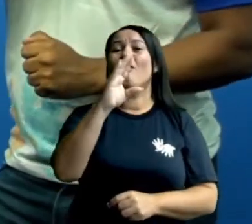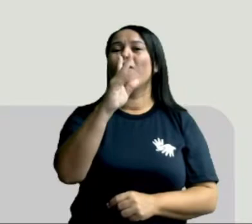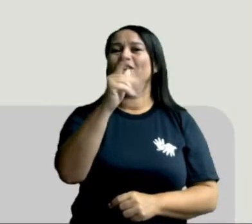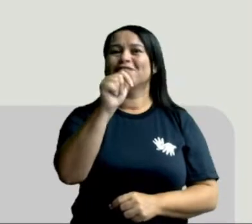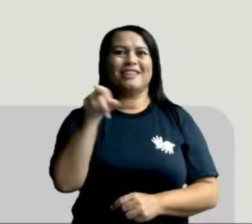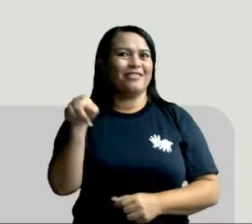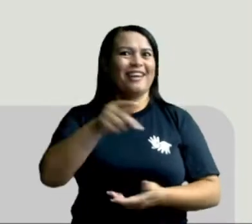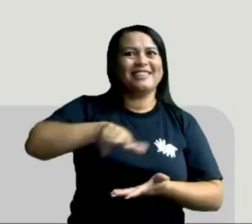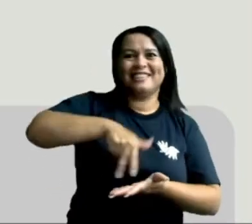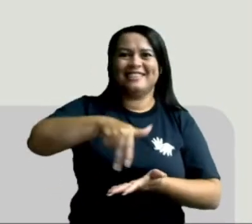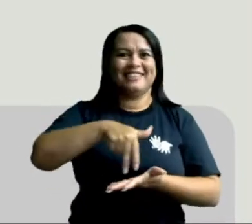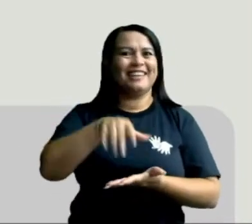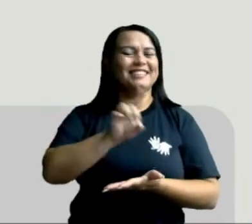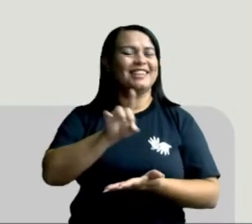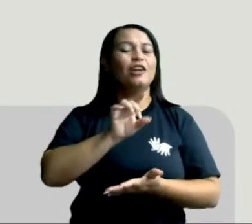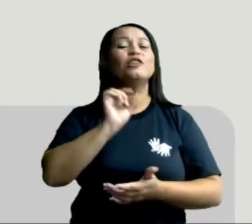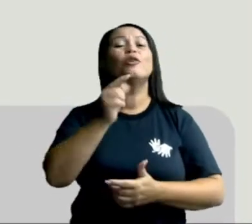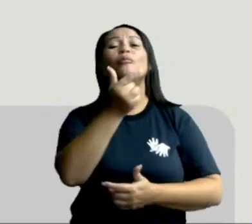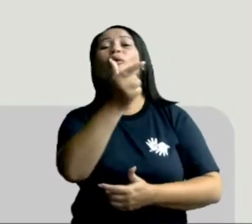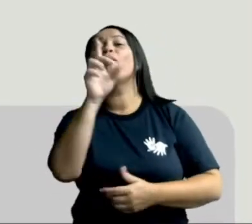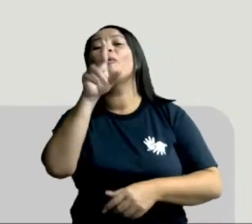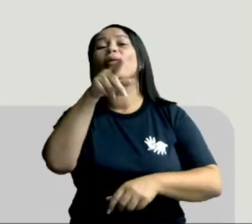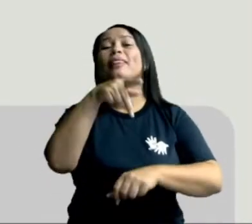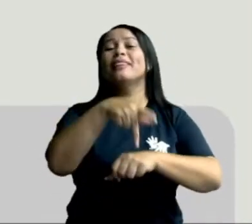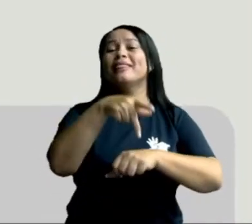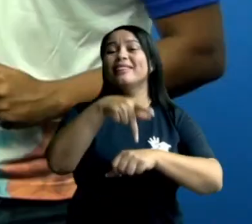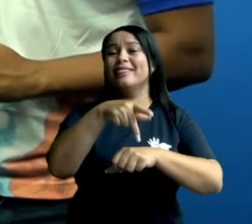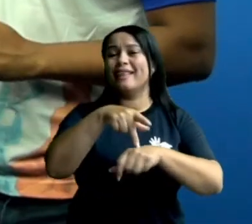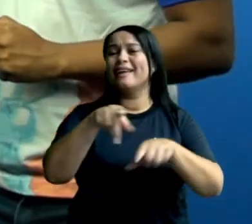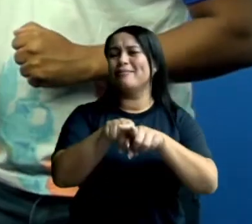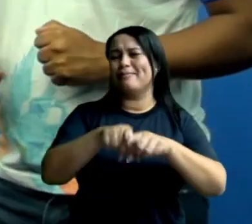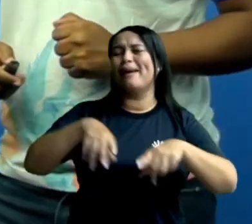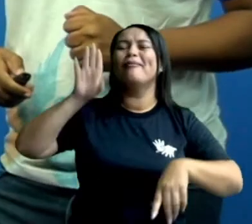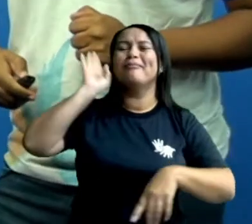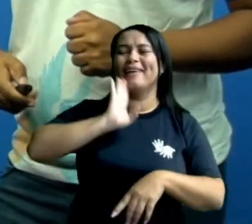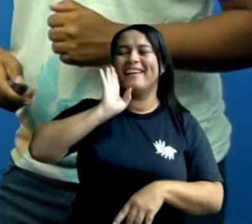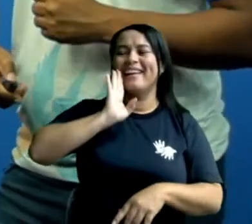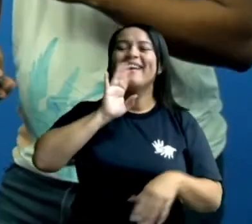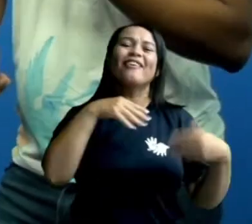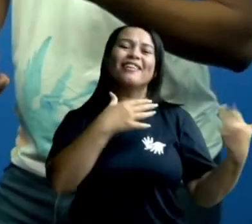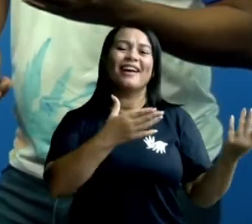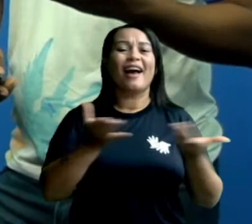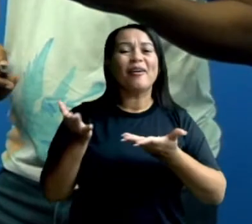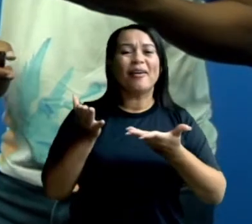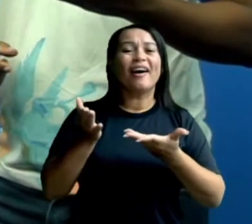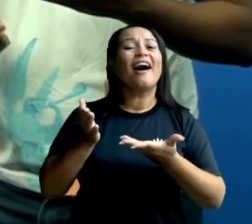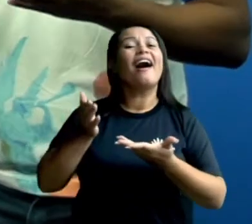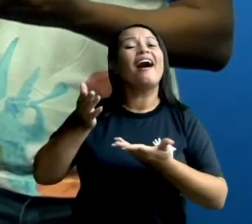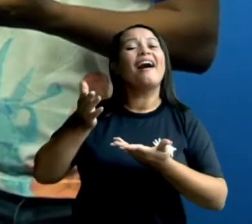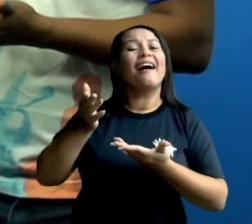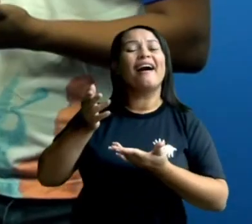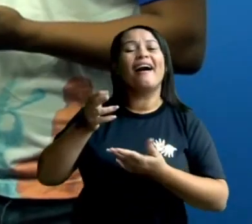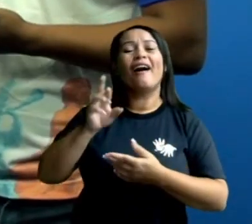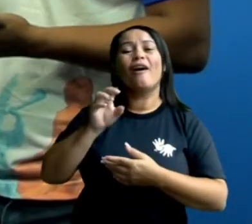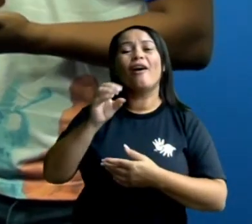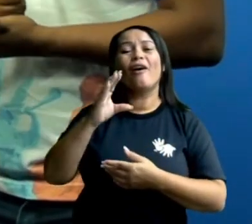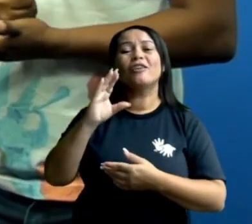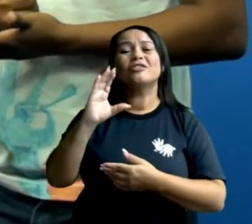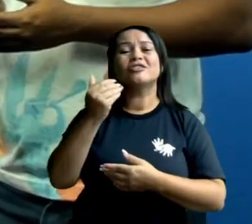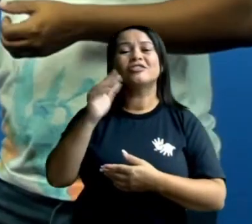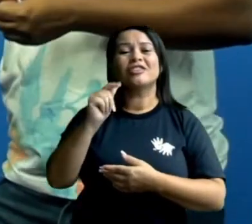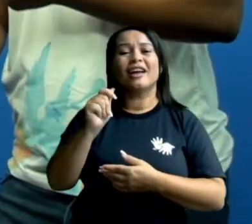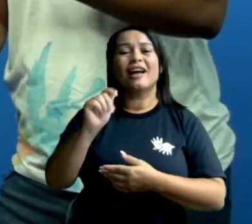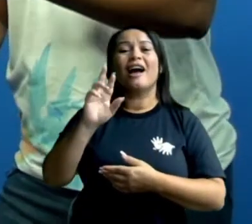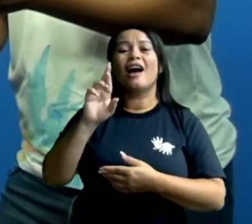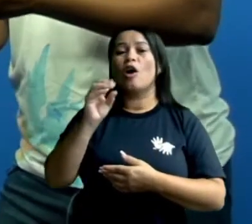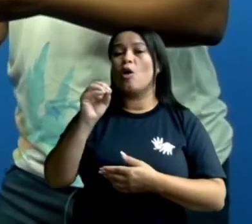rocha de dançar, certo? É sobre outra rocha que também é muito bacana, que é a rocha pedra. A